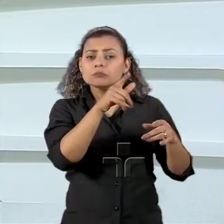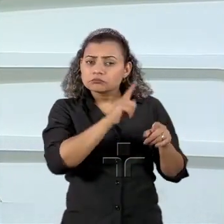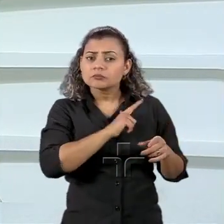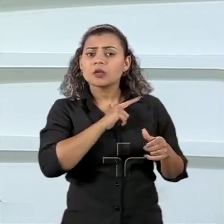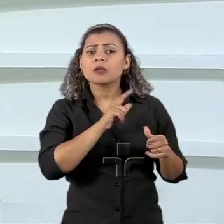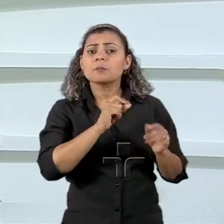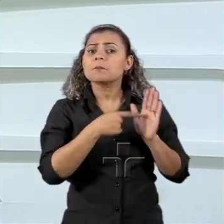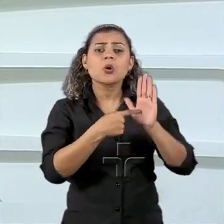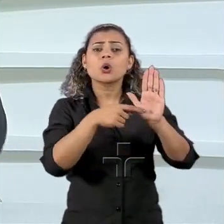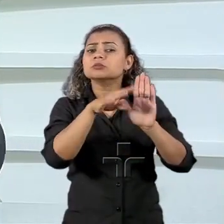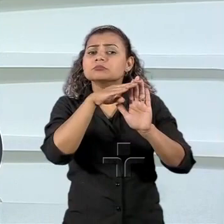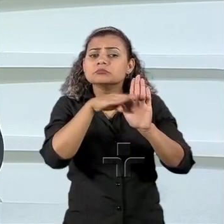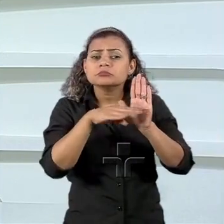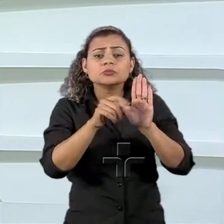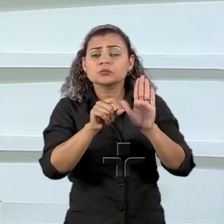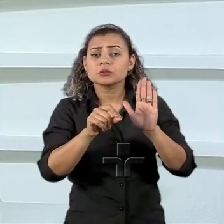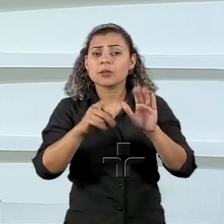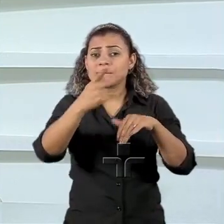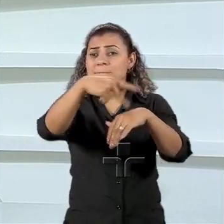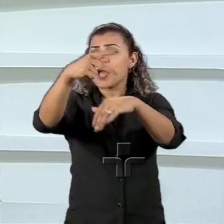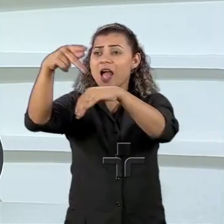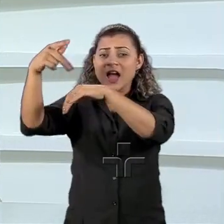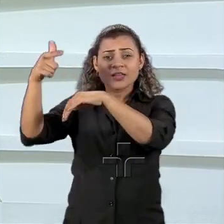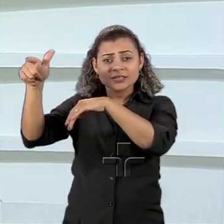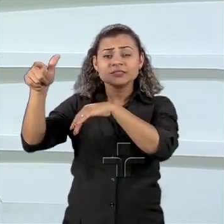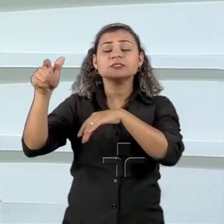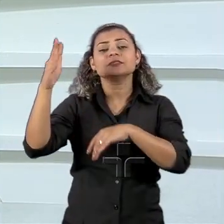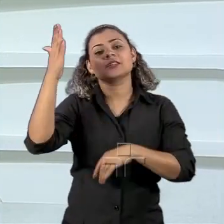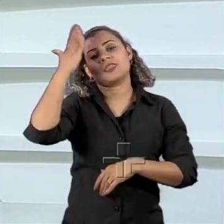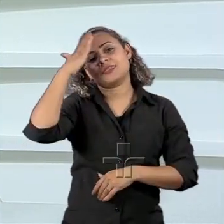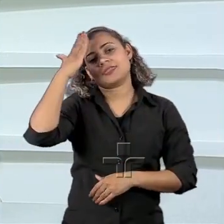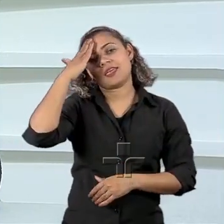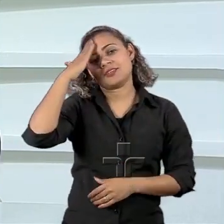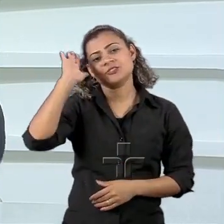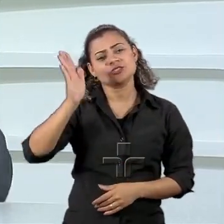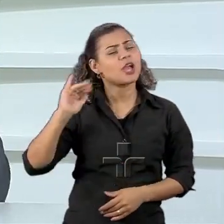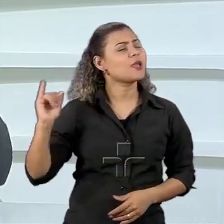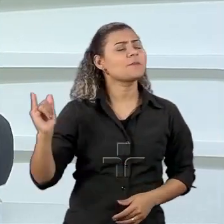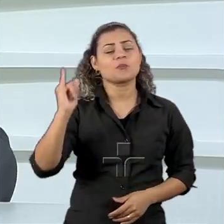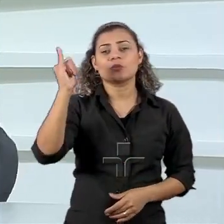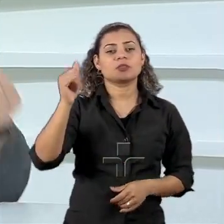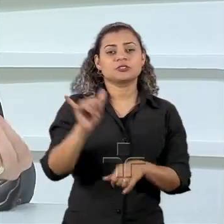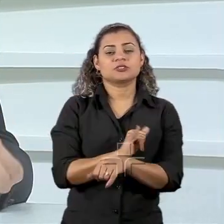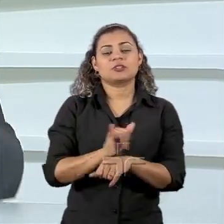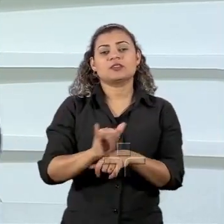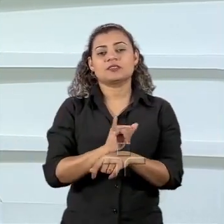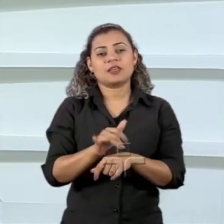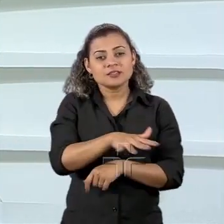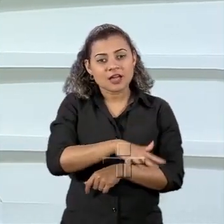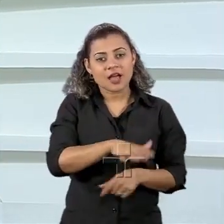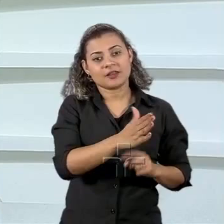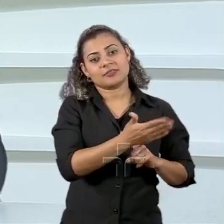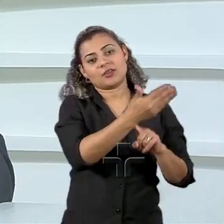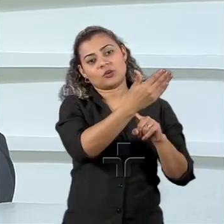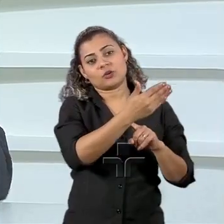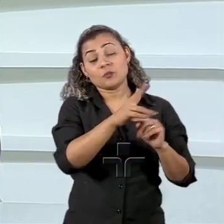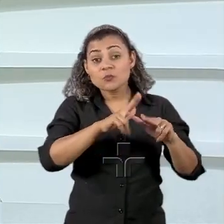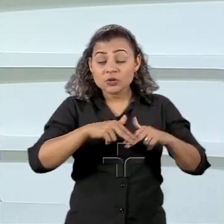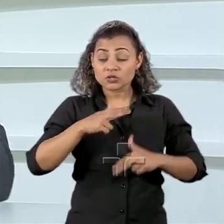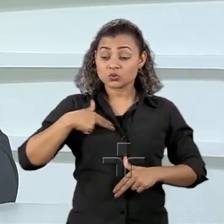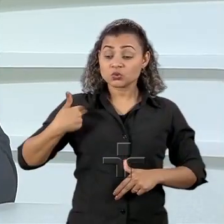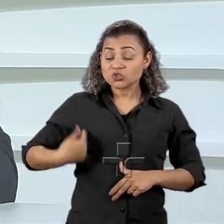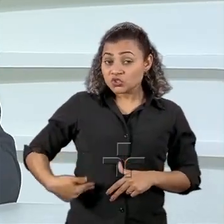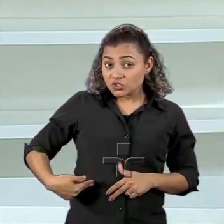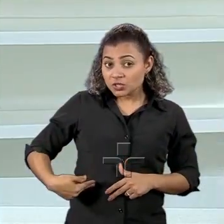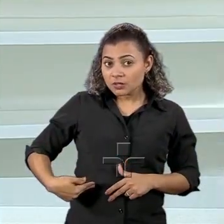que tem cada vez mais países que voltam a entender a importância de ter uma estratégia industrial tecnológica. É isso que é o China, made